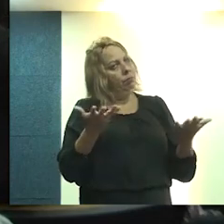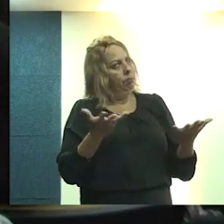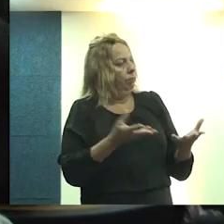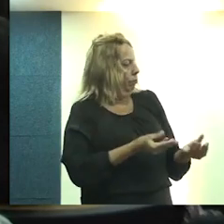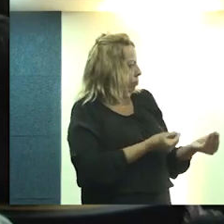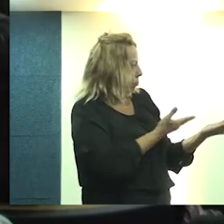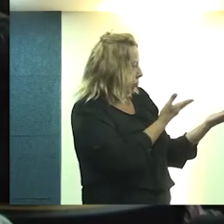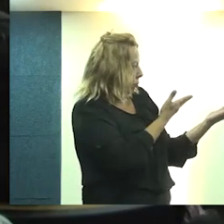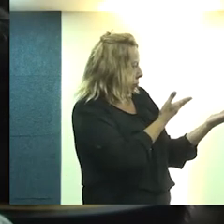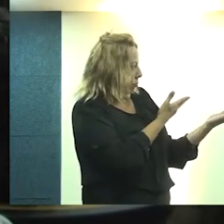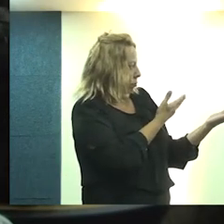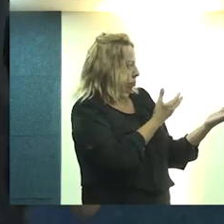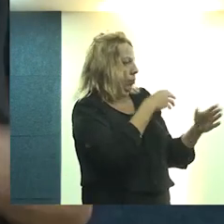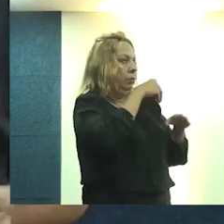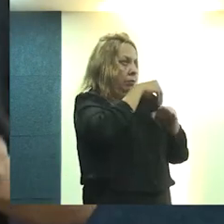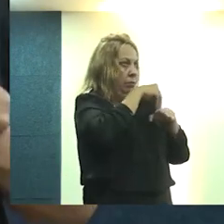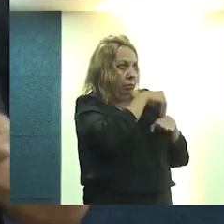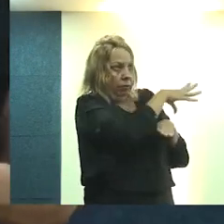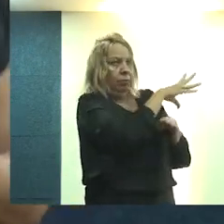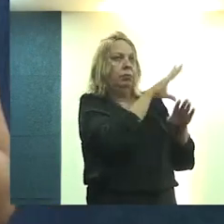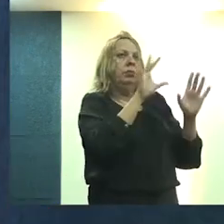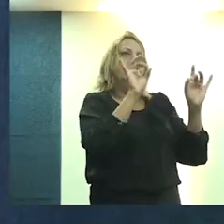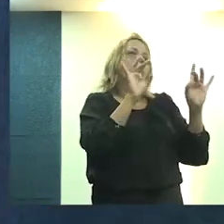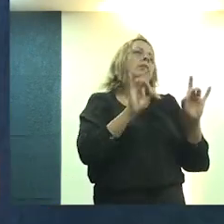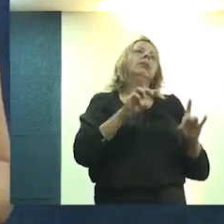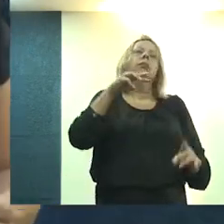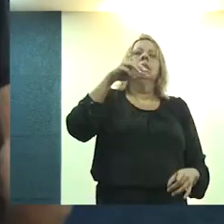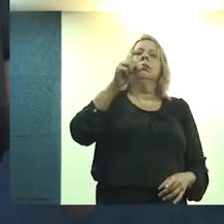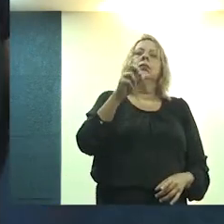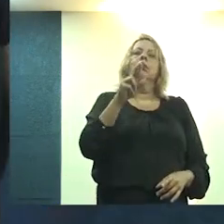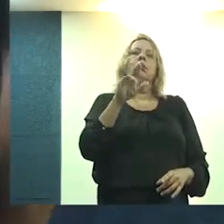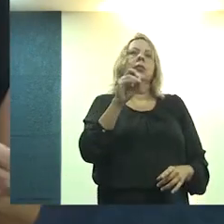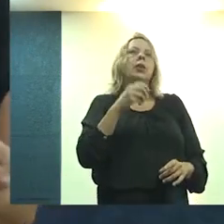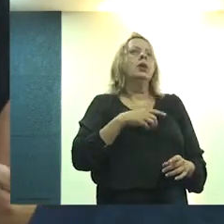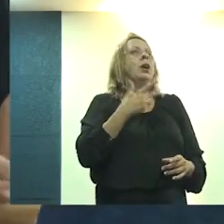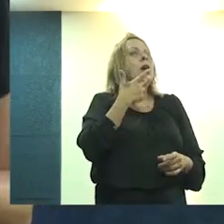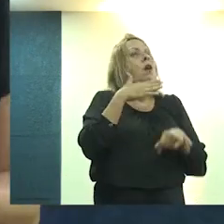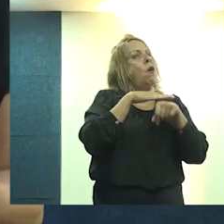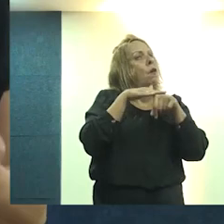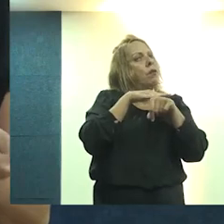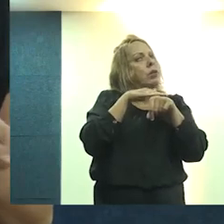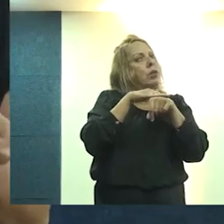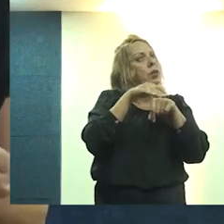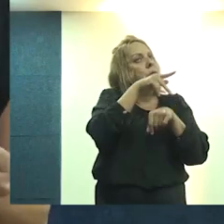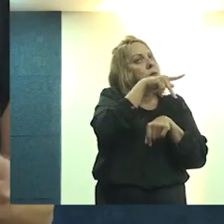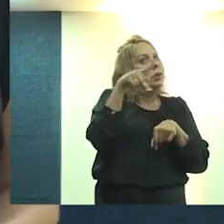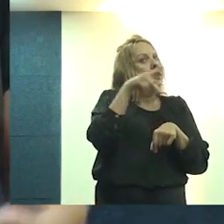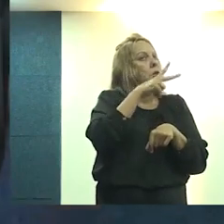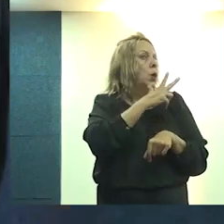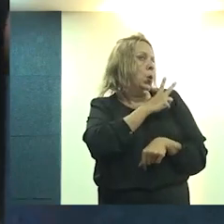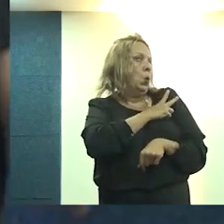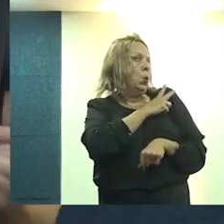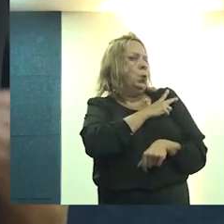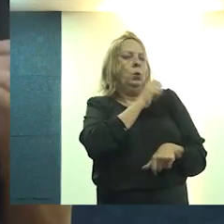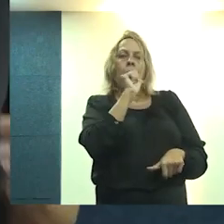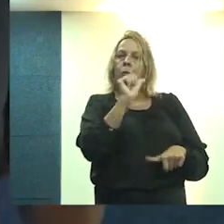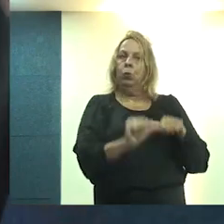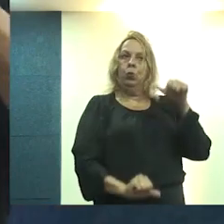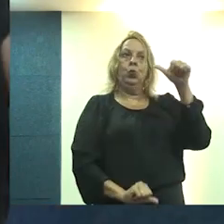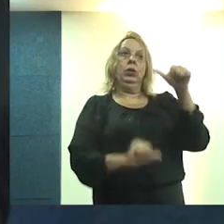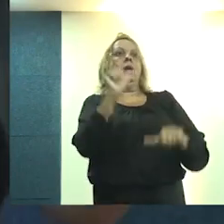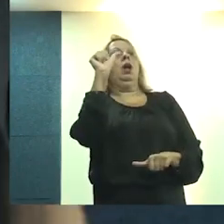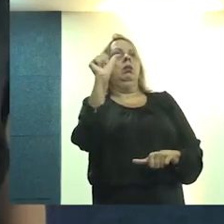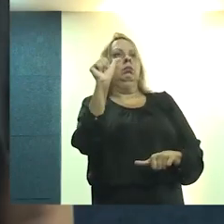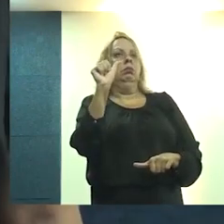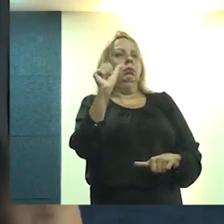Então, era isso. Eu queria que você levasse um recado especial para Márcio e peça a ele para conversar com o presidente Lula para mudar